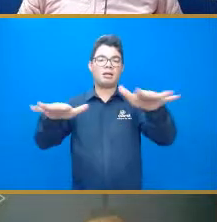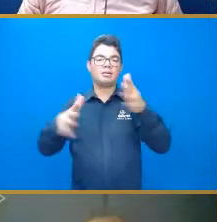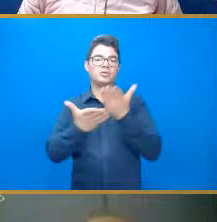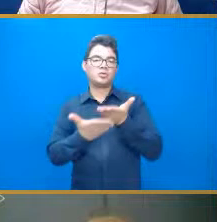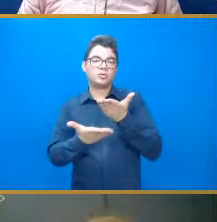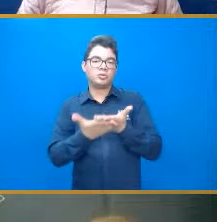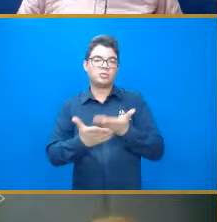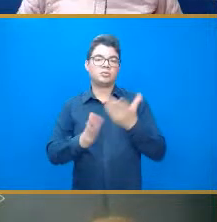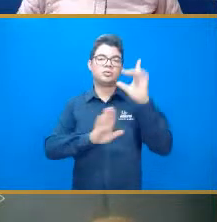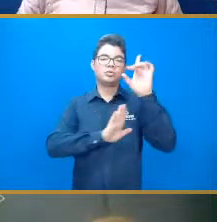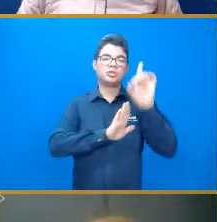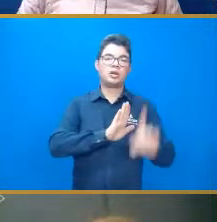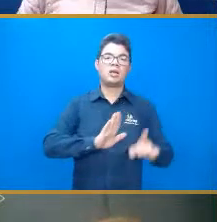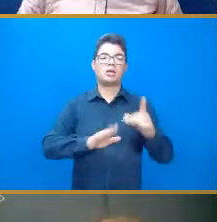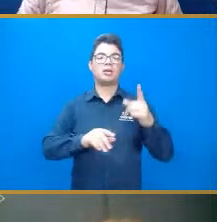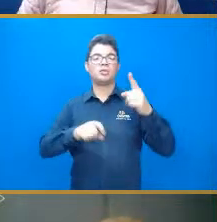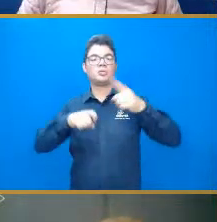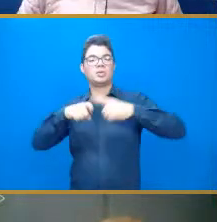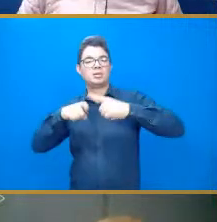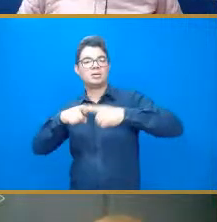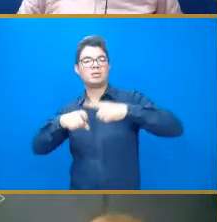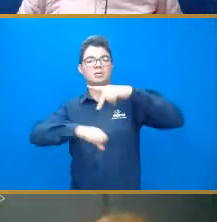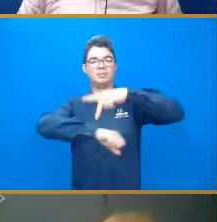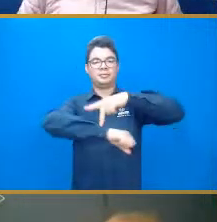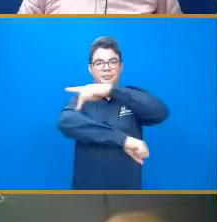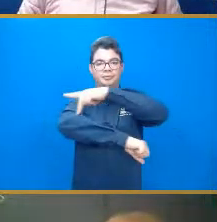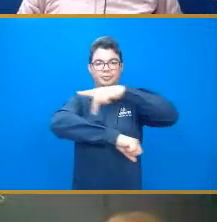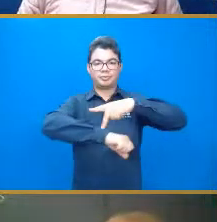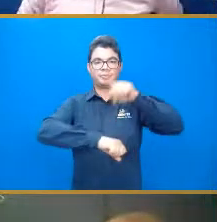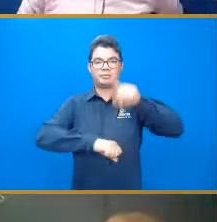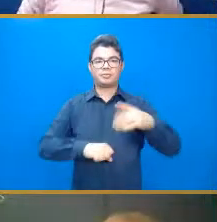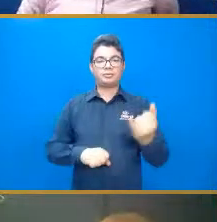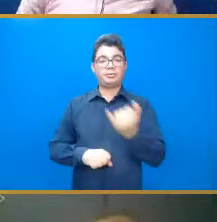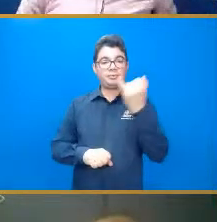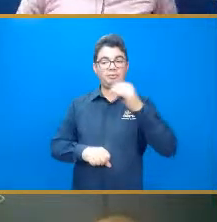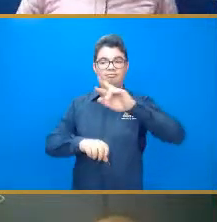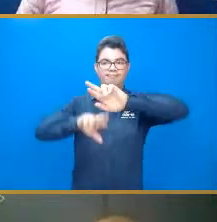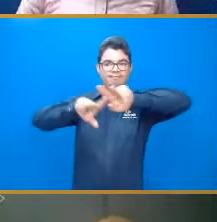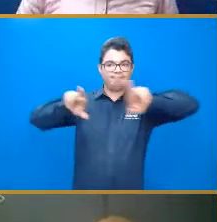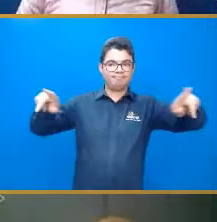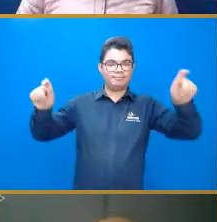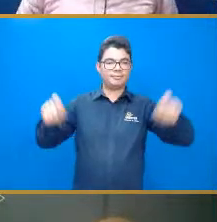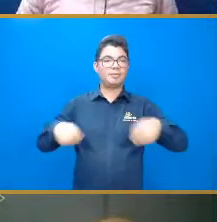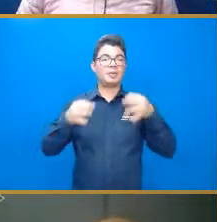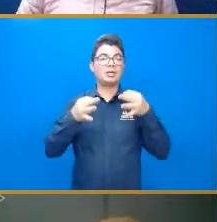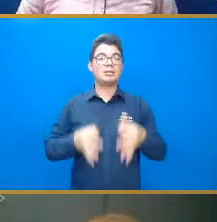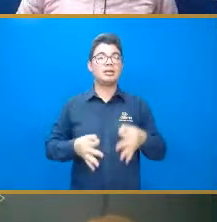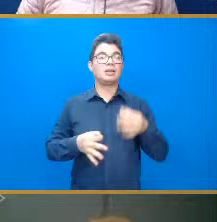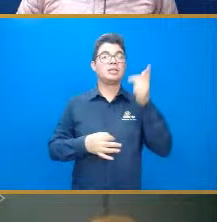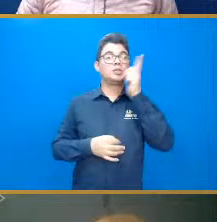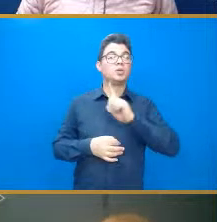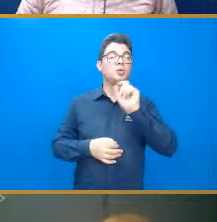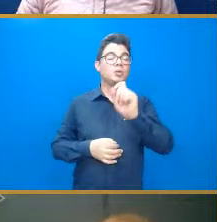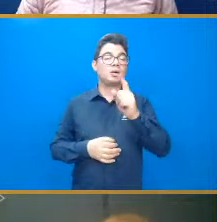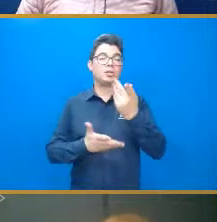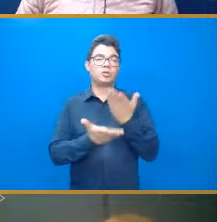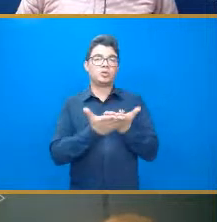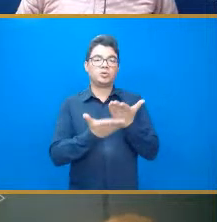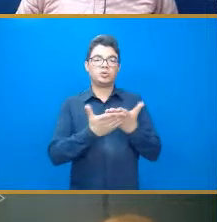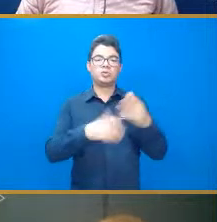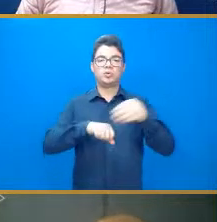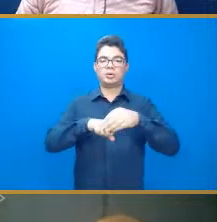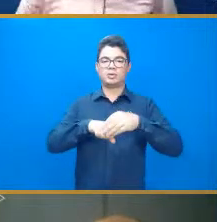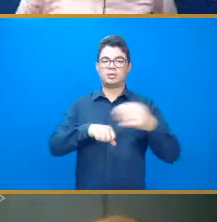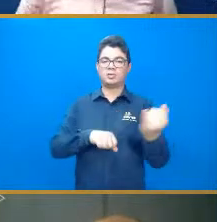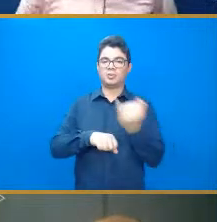direito, medicina, pedagogia, todas as áreas são super importantes, né, então, com certeza, né, o estudo, o conhecimento é fundamental.